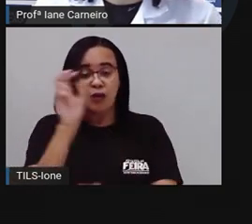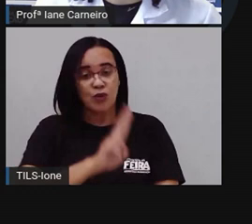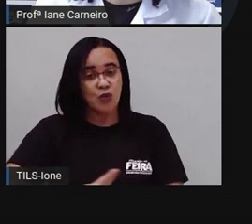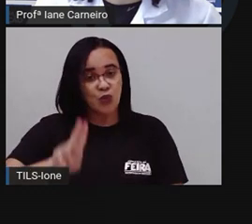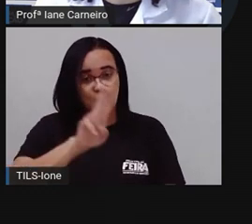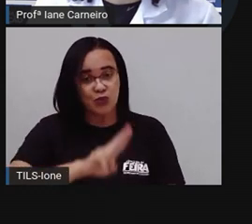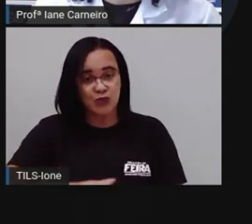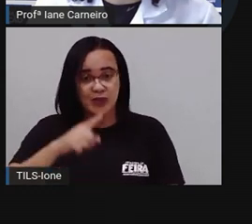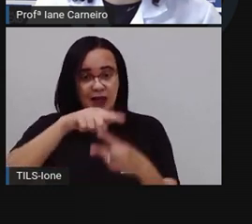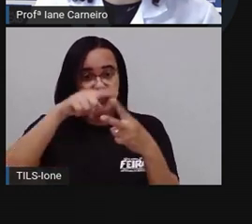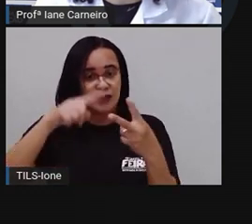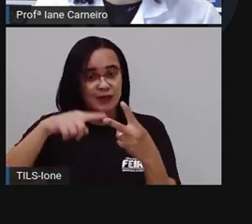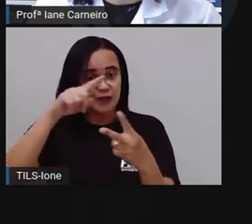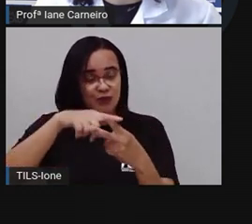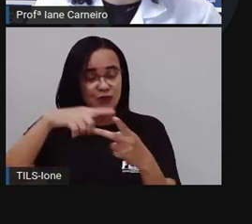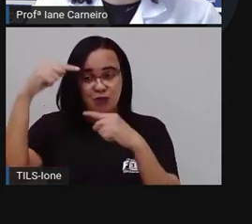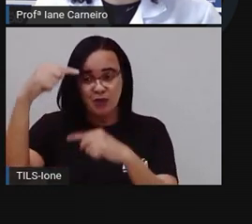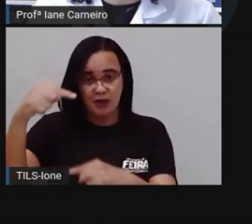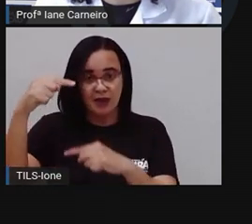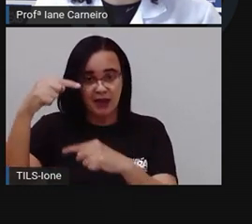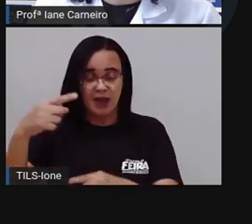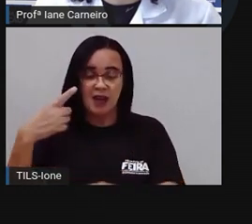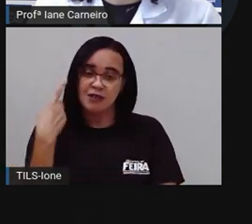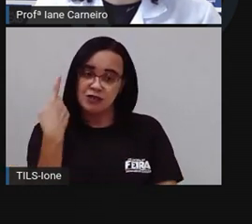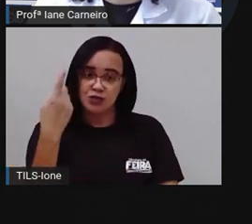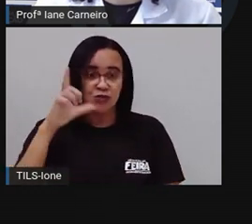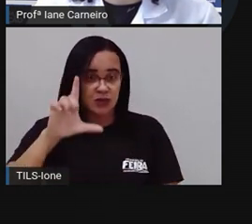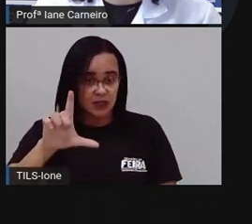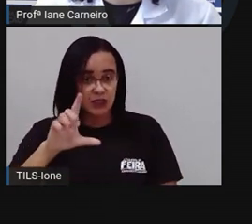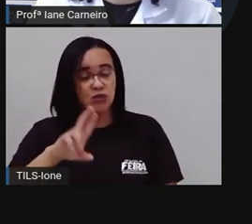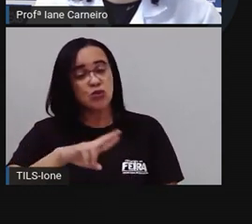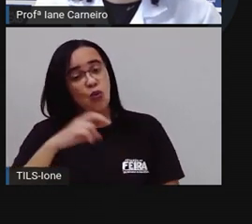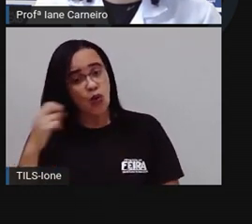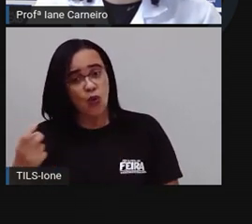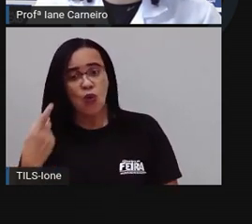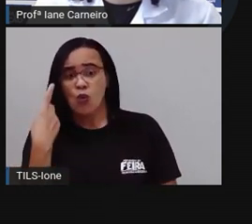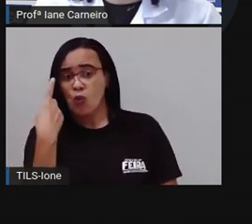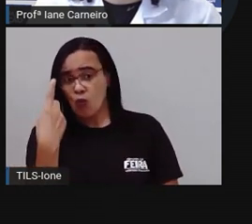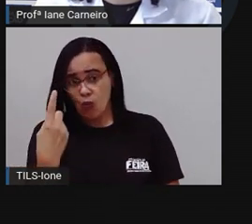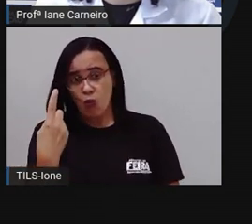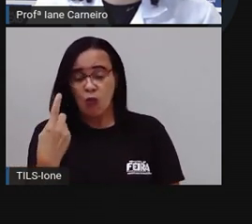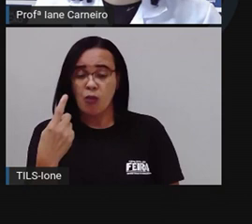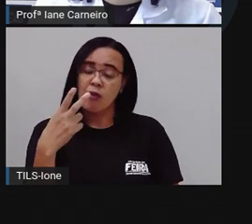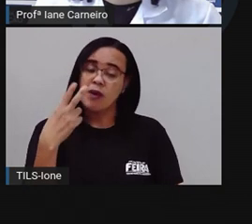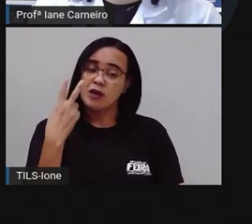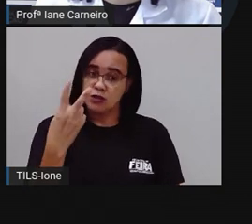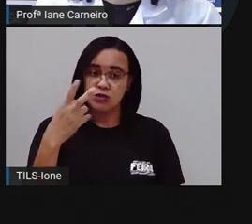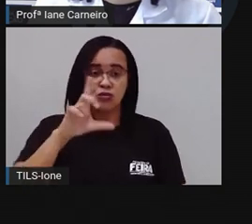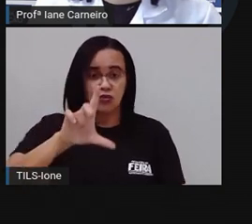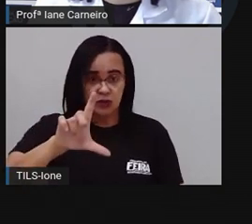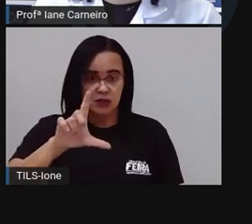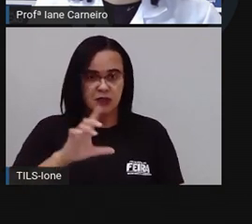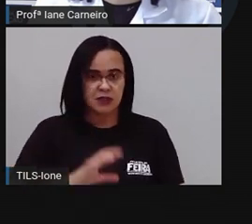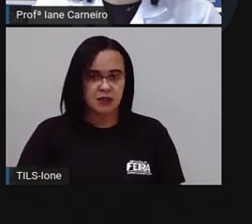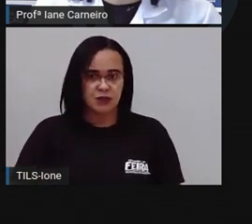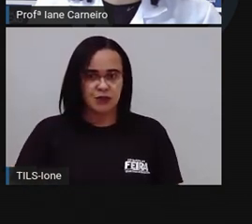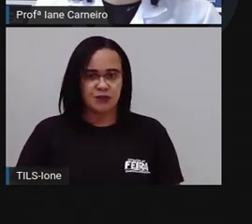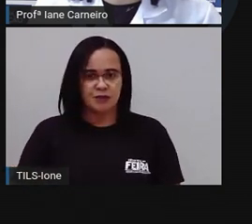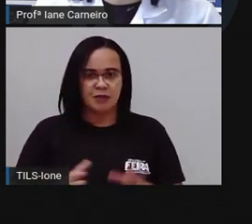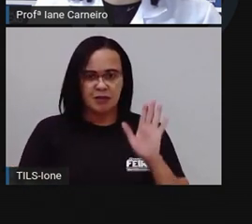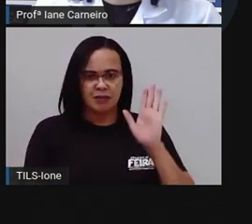ou uma garrafinha de dois litros. Vamos ver se dá certo? Se eu colocar, ó, mais uma